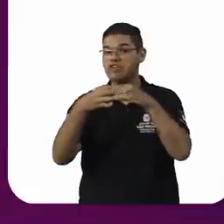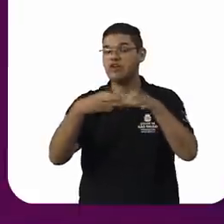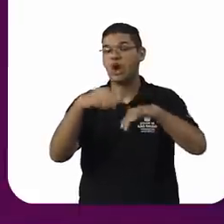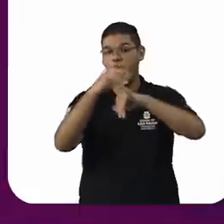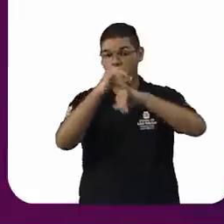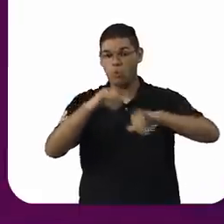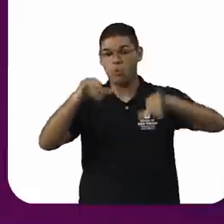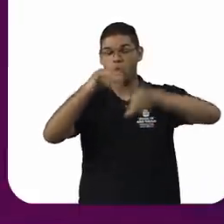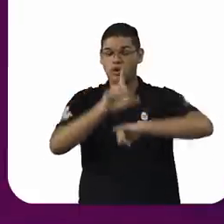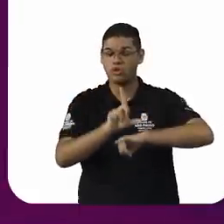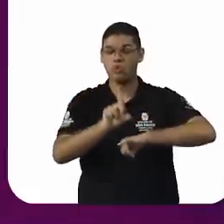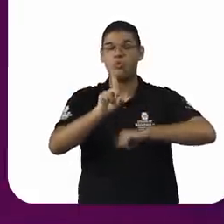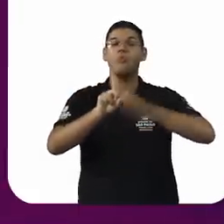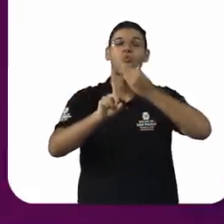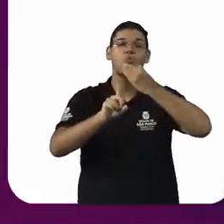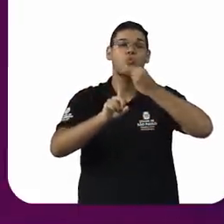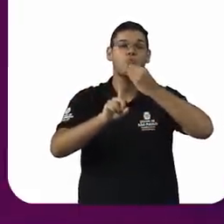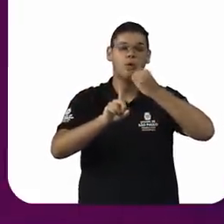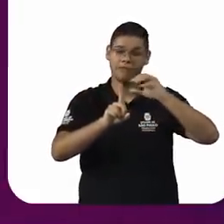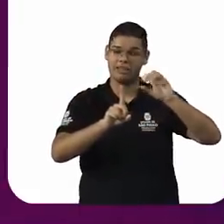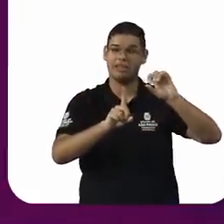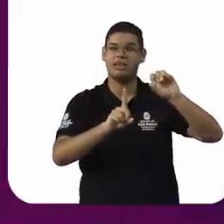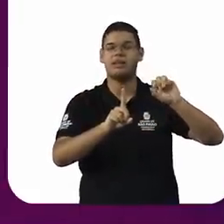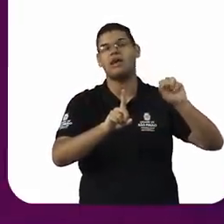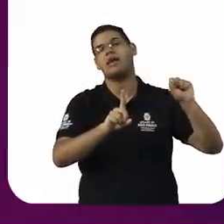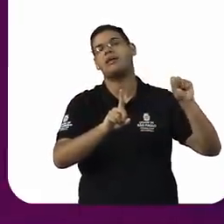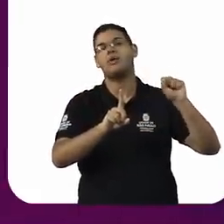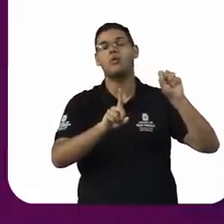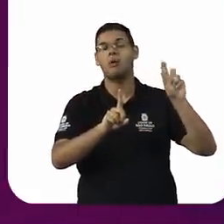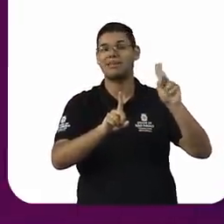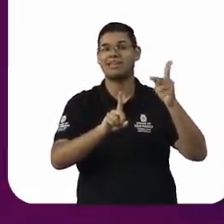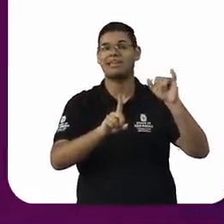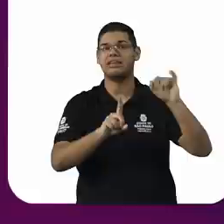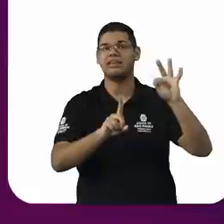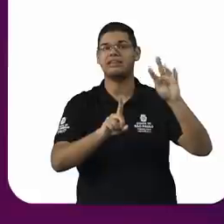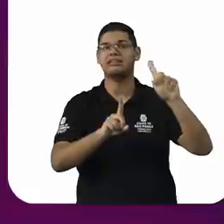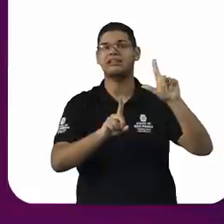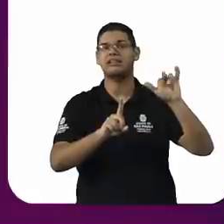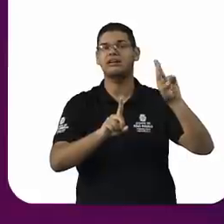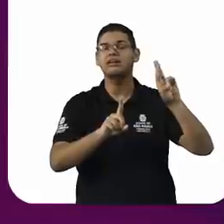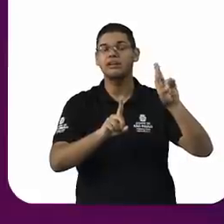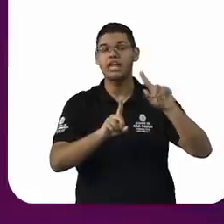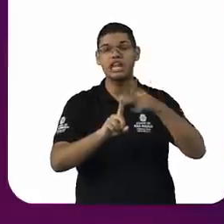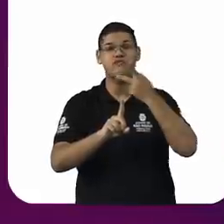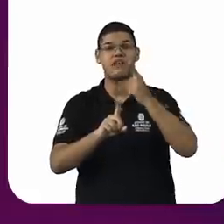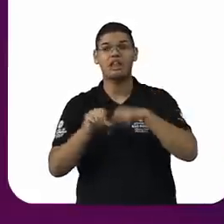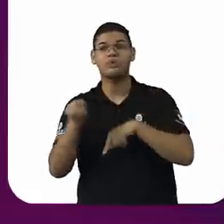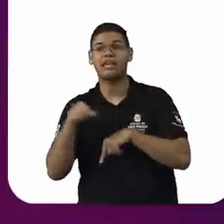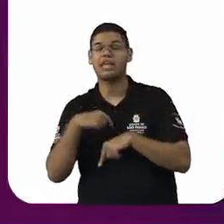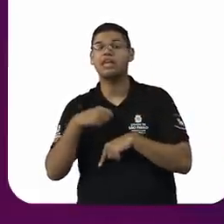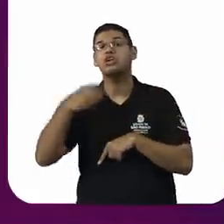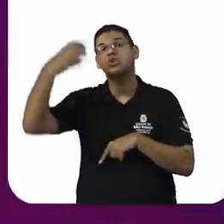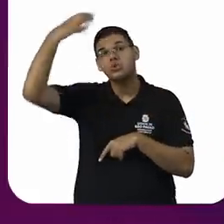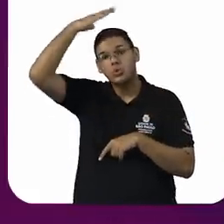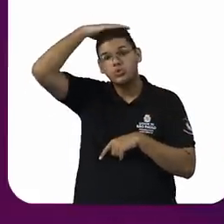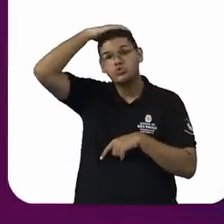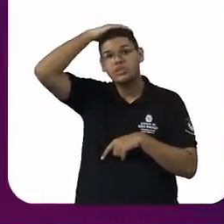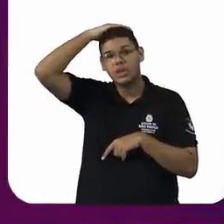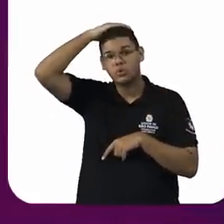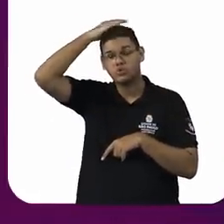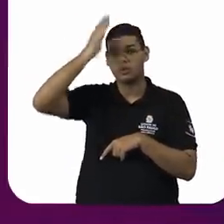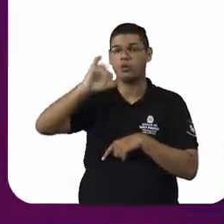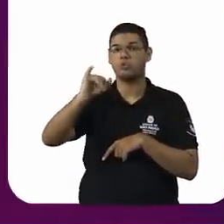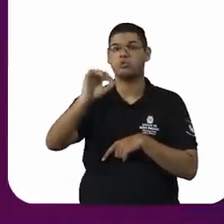aquele horror ele se sustenta na ideia de que o judeu é a representação de todo o mal da humanidade.